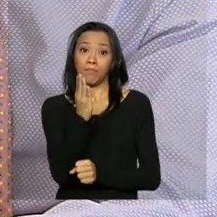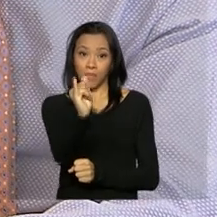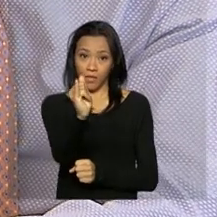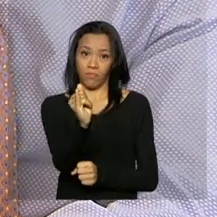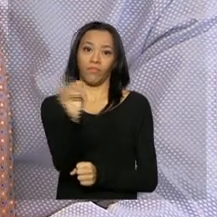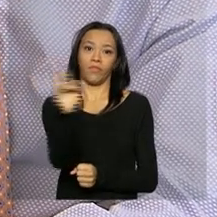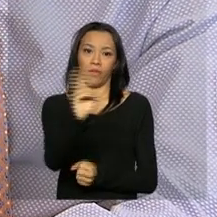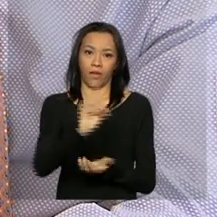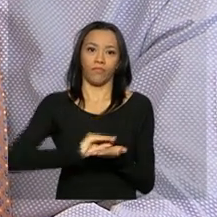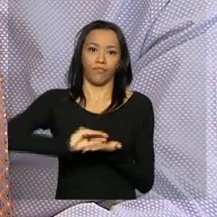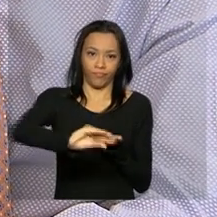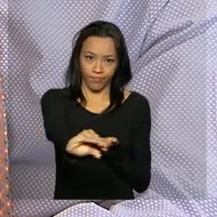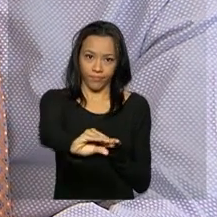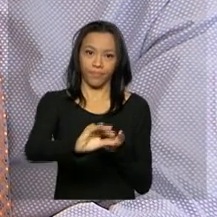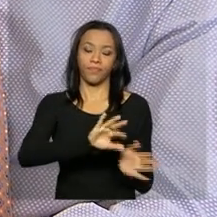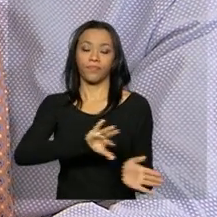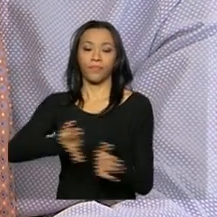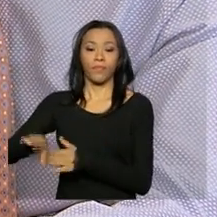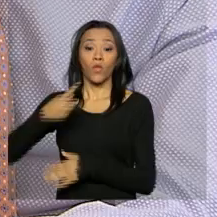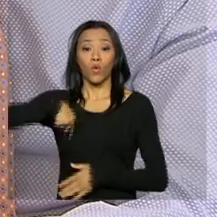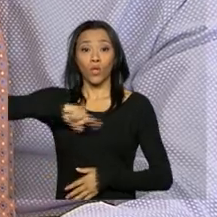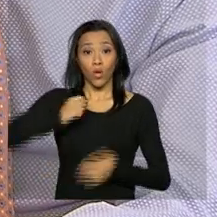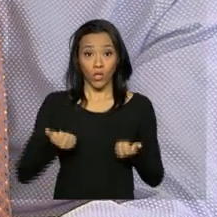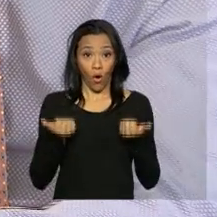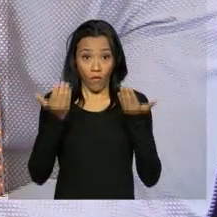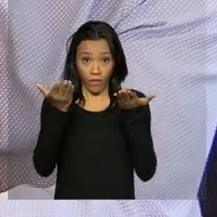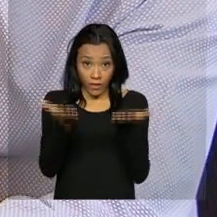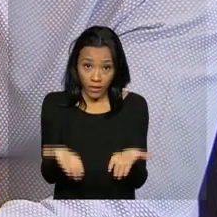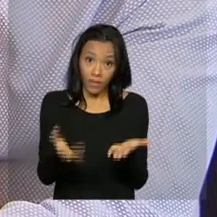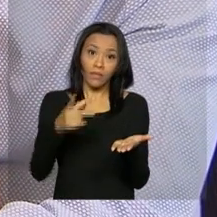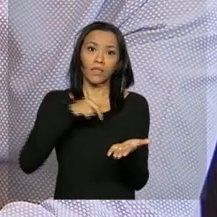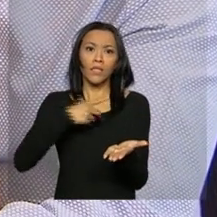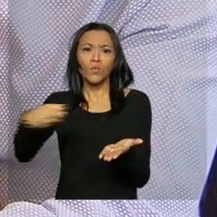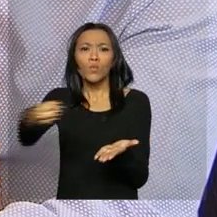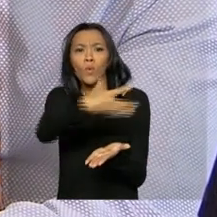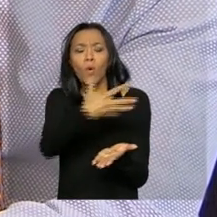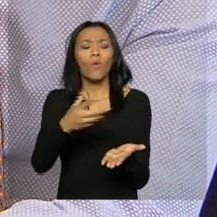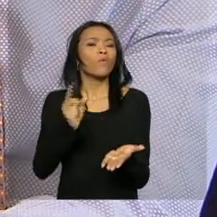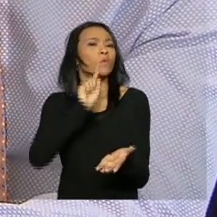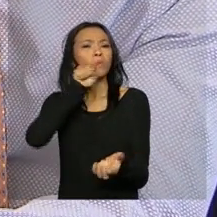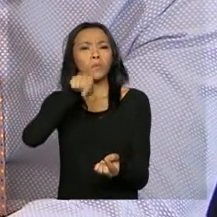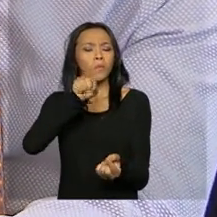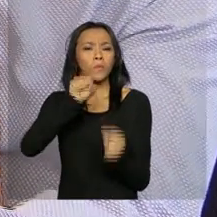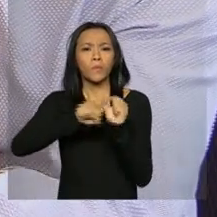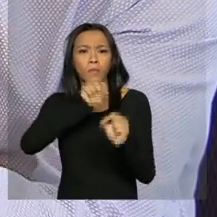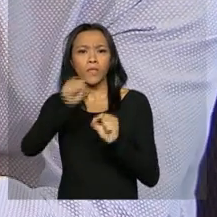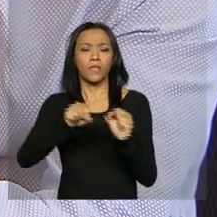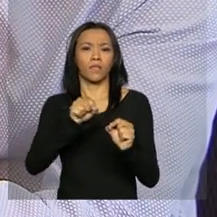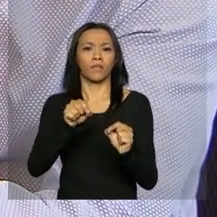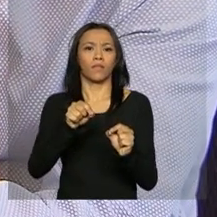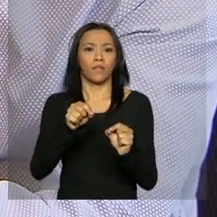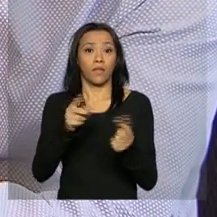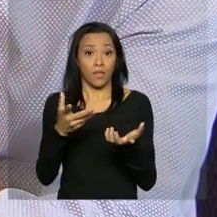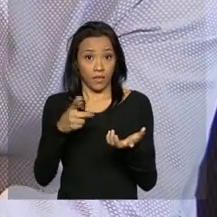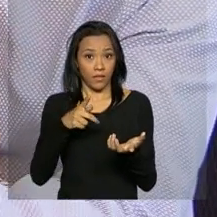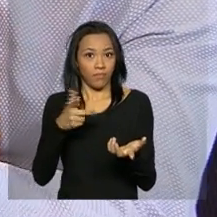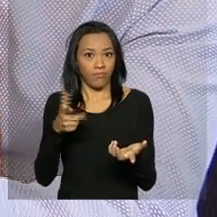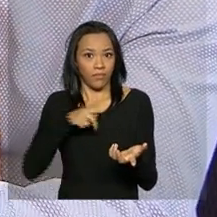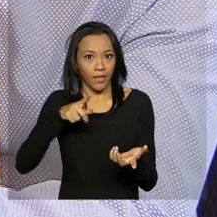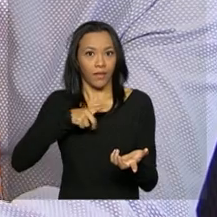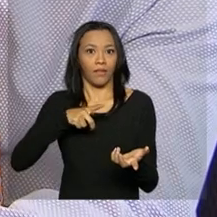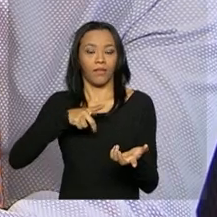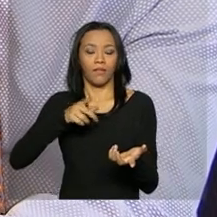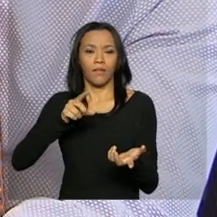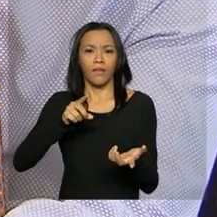O que nós estamos ofertando é que existe um novo caminho que ganha um protagonismo a